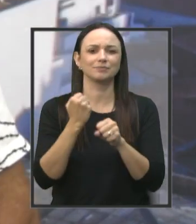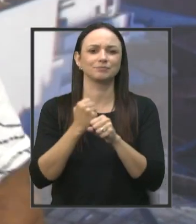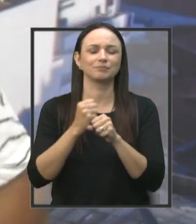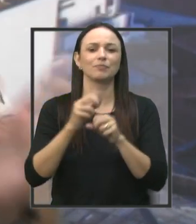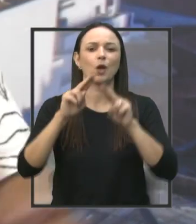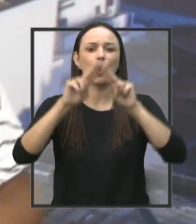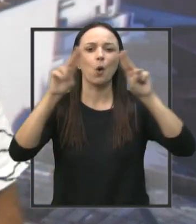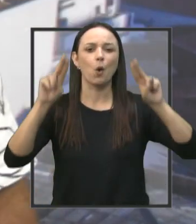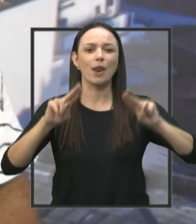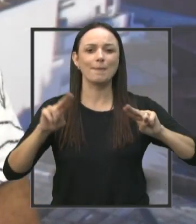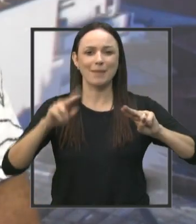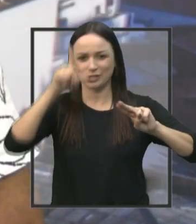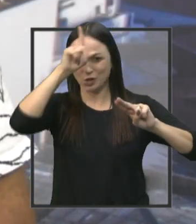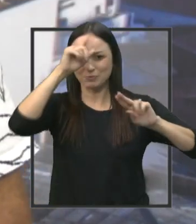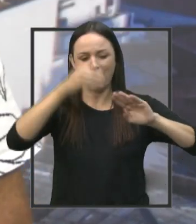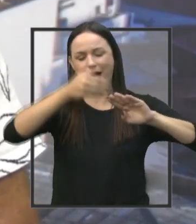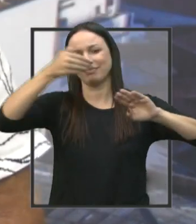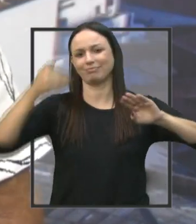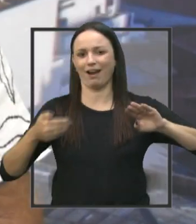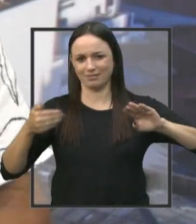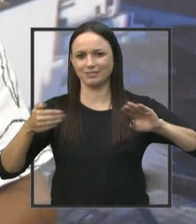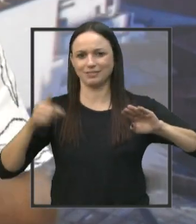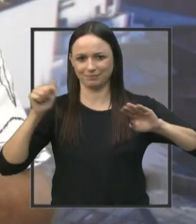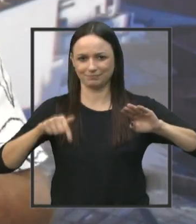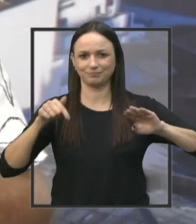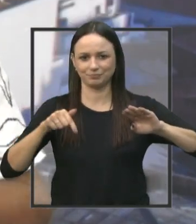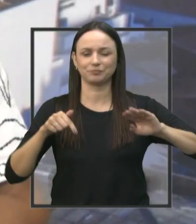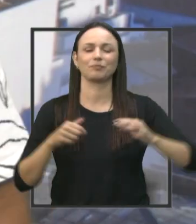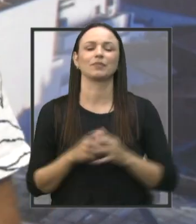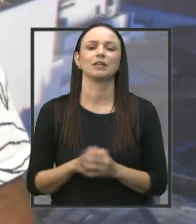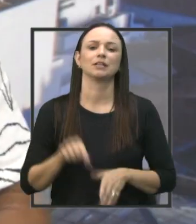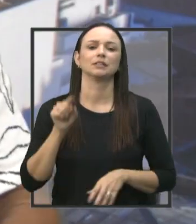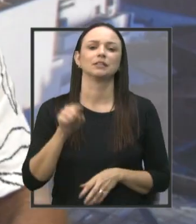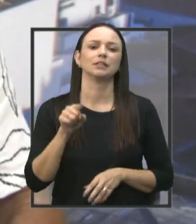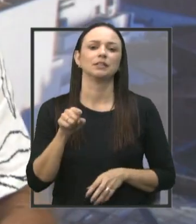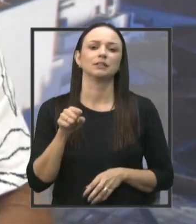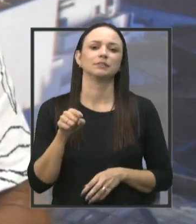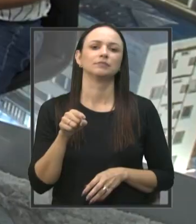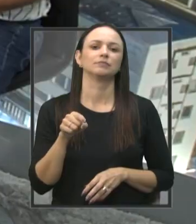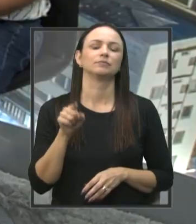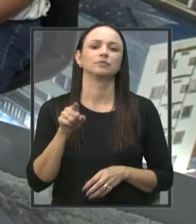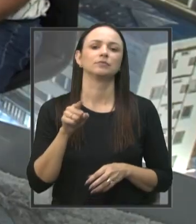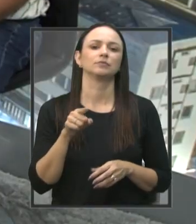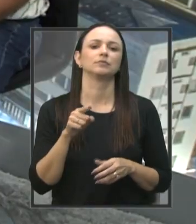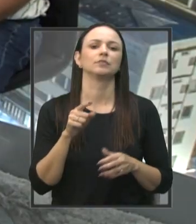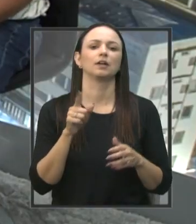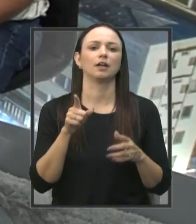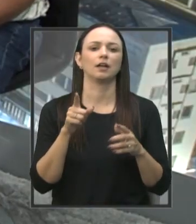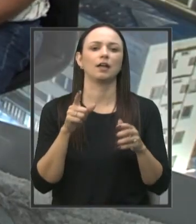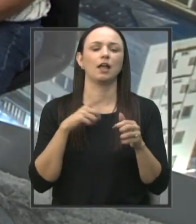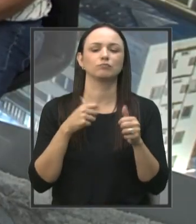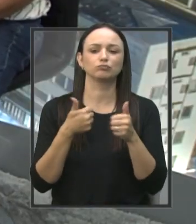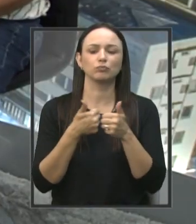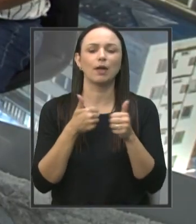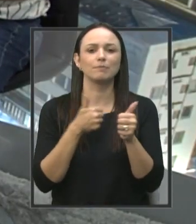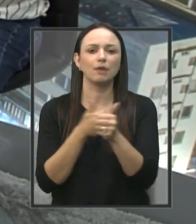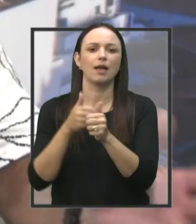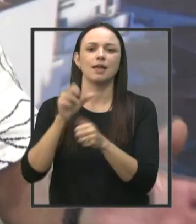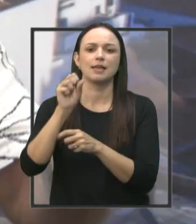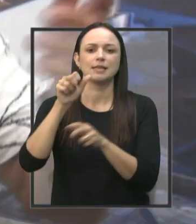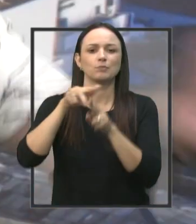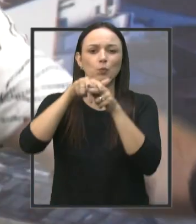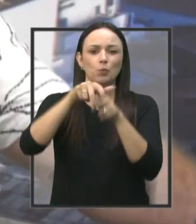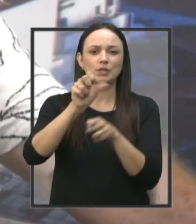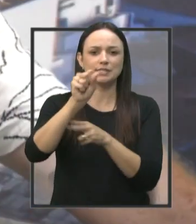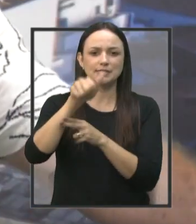atrás da Unimed, o hospital da Unimed, né? É, que ali vai ser, né? Que vai comprar o Sunny, Nova Jaú,